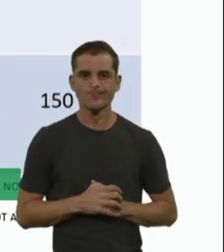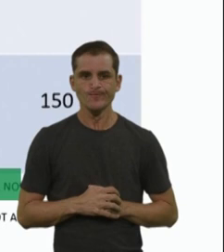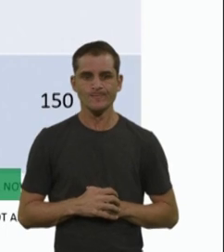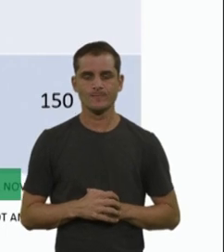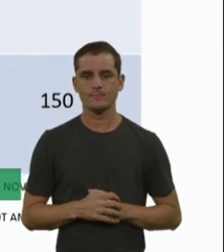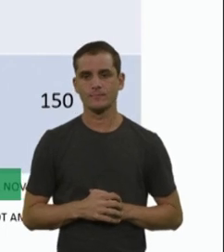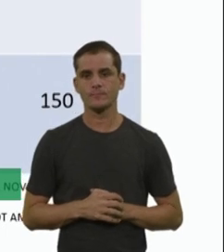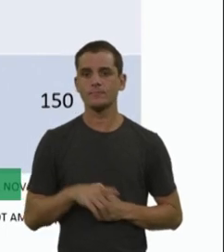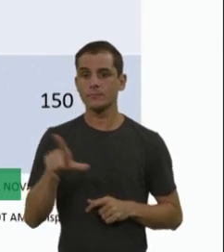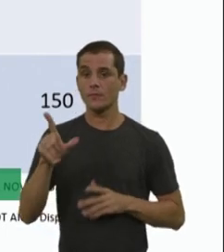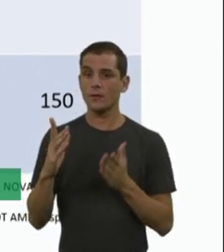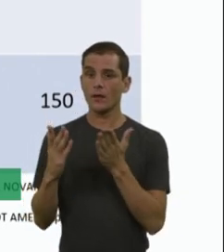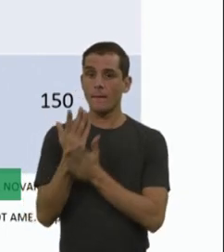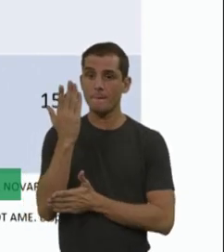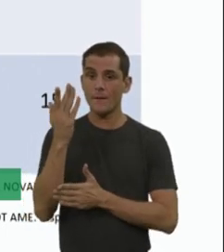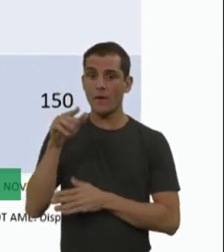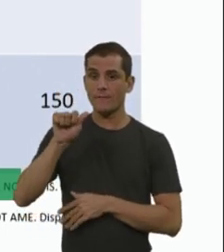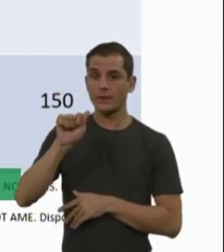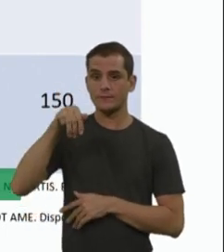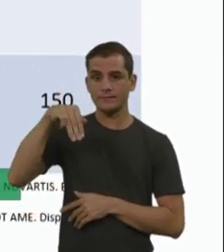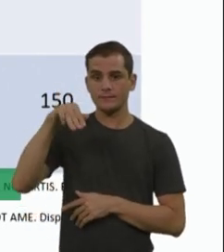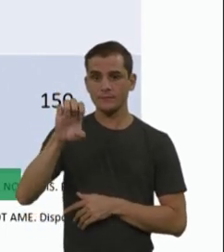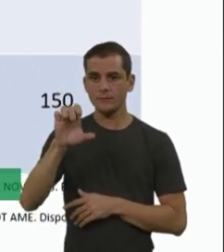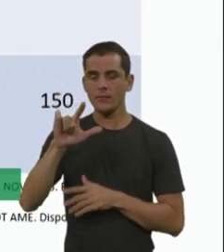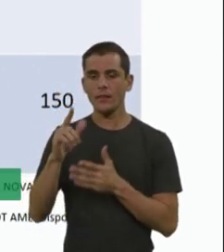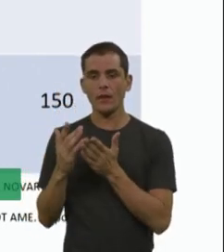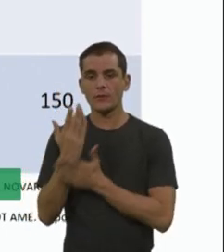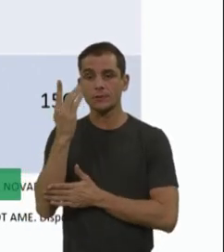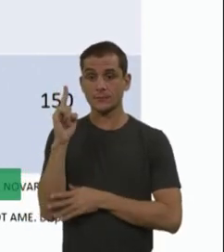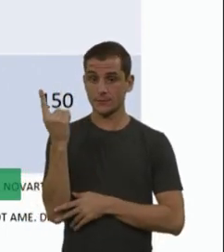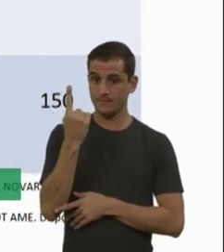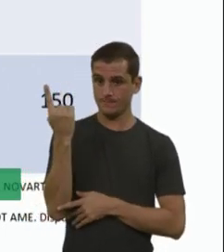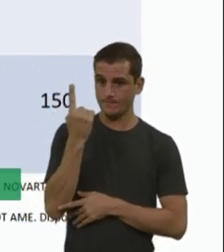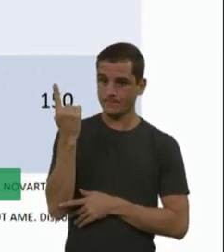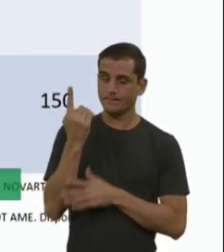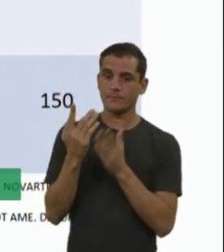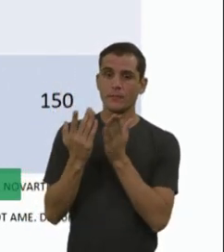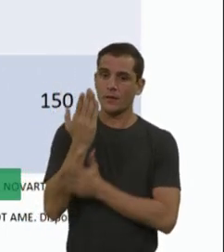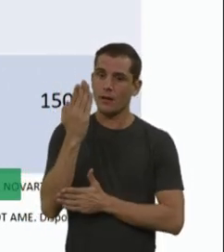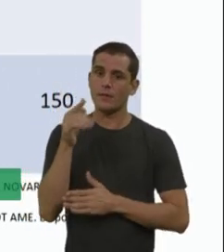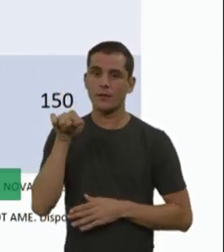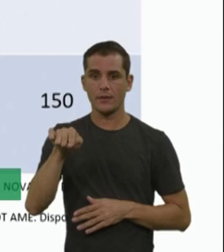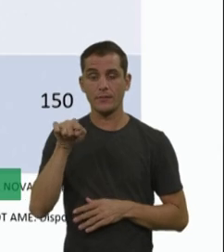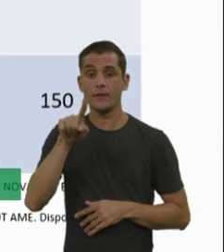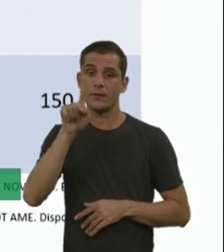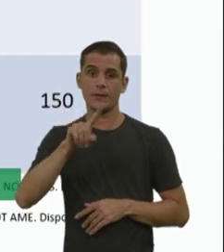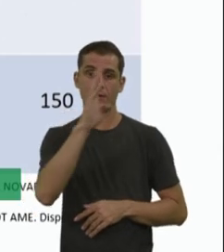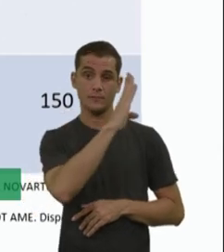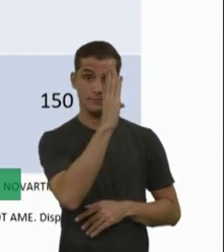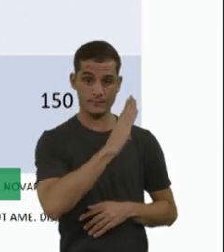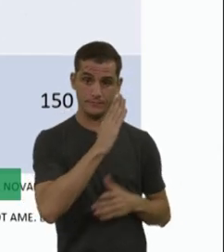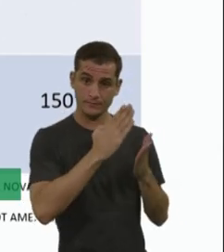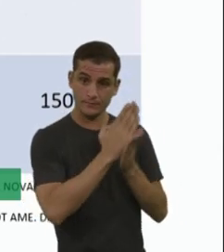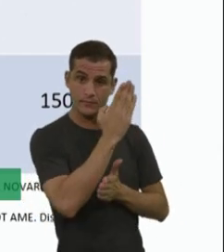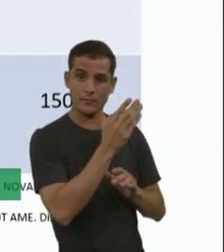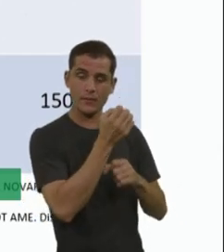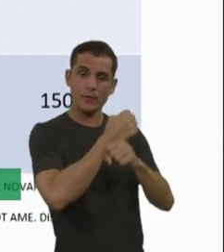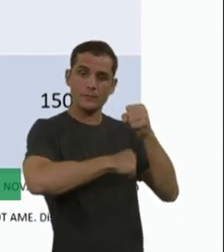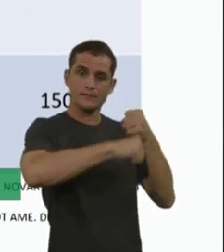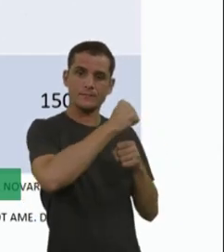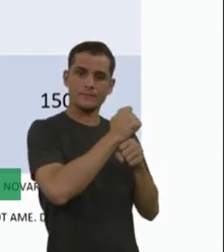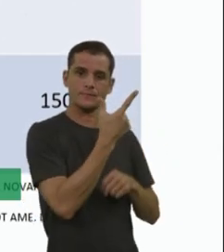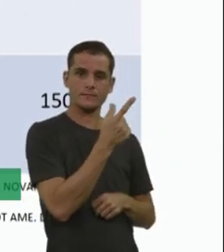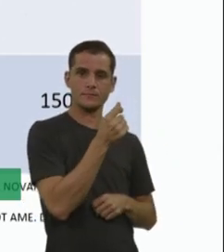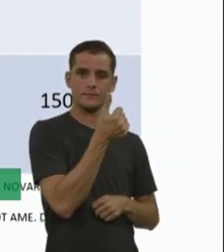aprovados para a AME, o primeiro medicamento aprovado, então, foi a Nucinercena, aprovado no Brasil em 2017 para todos os